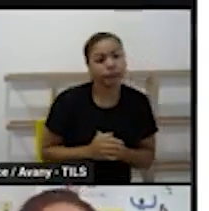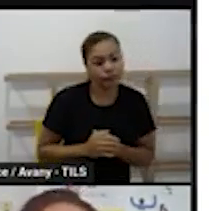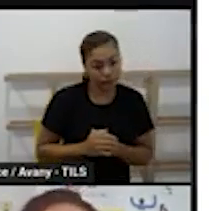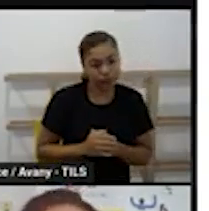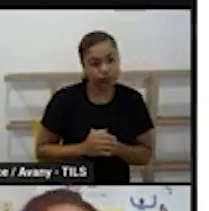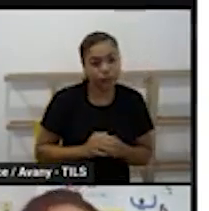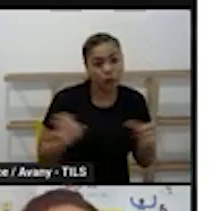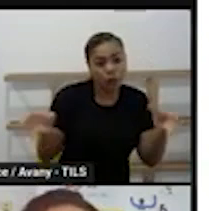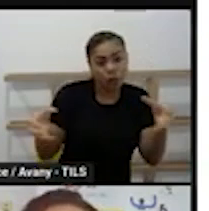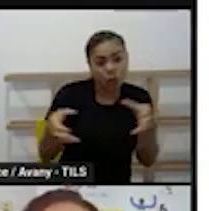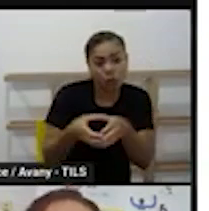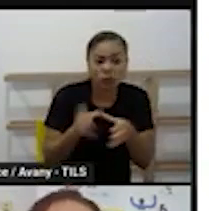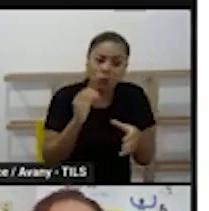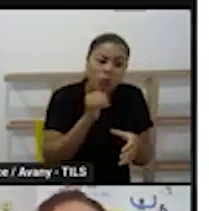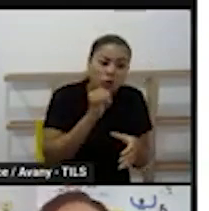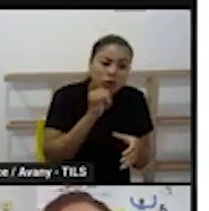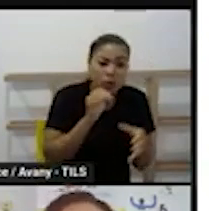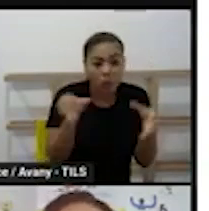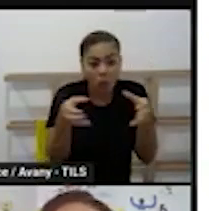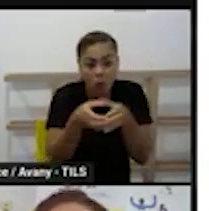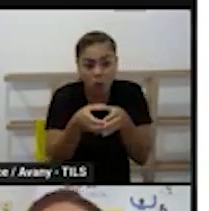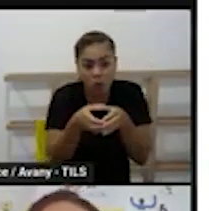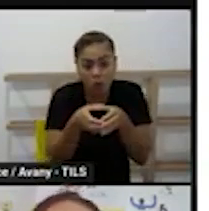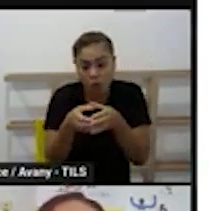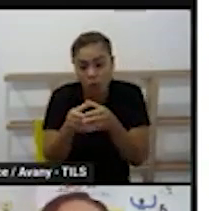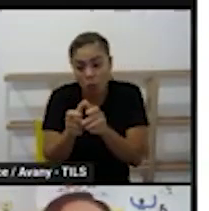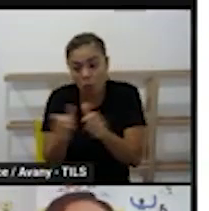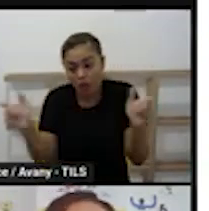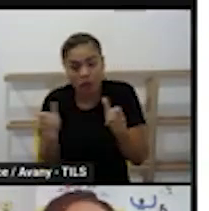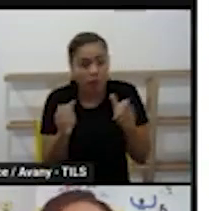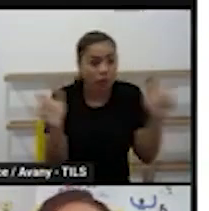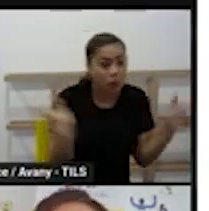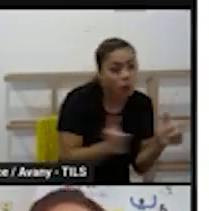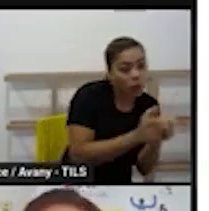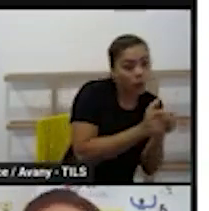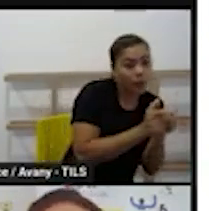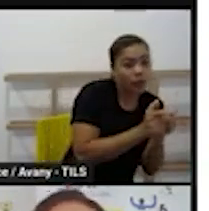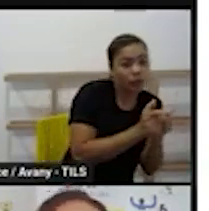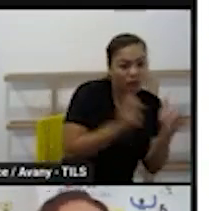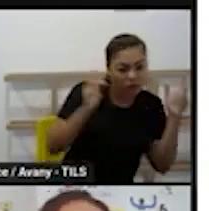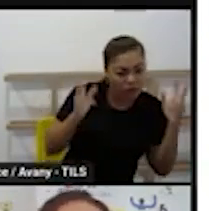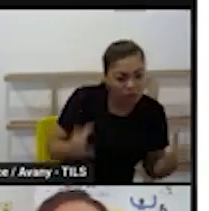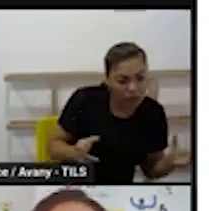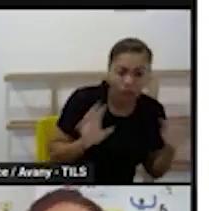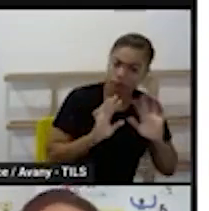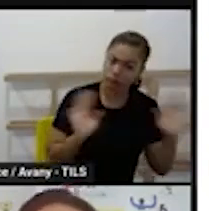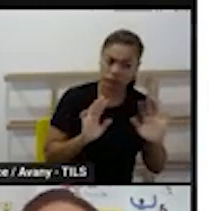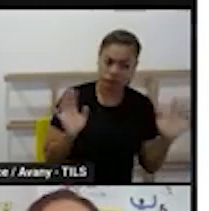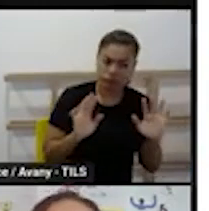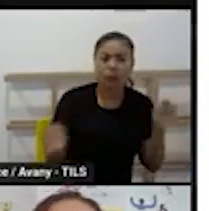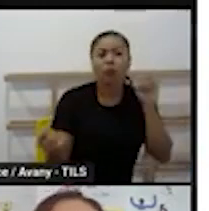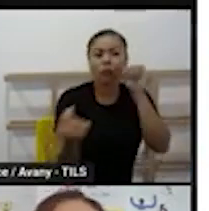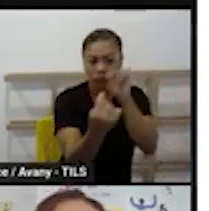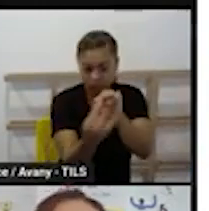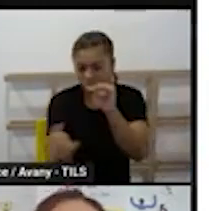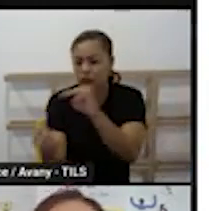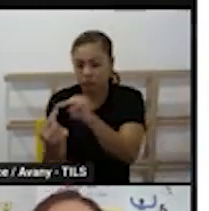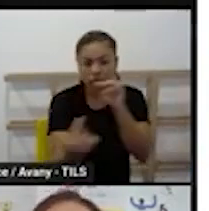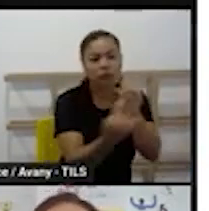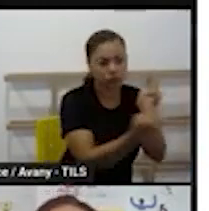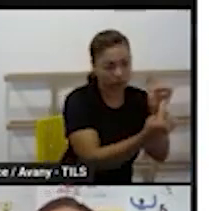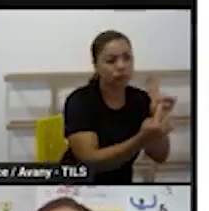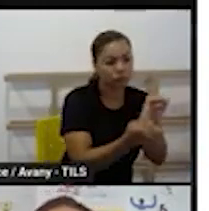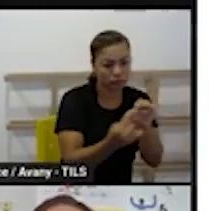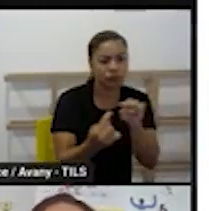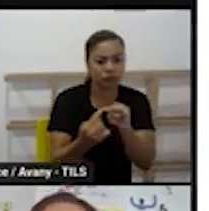5 então a gente precisa pensar nesse tempo de concentração nesse ritmo da criança para a gente pensar